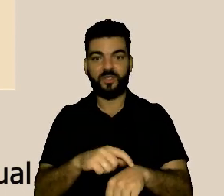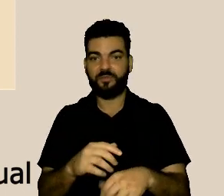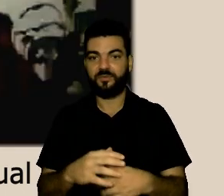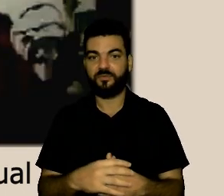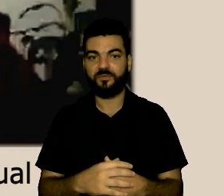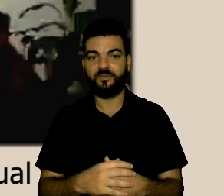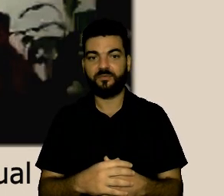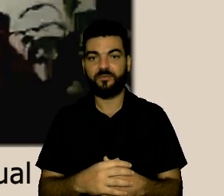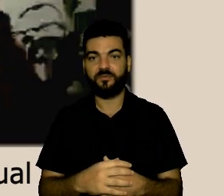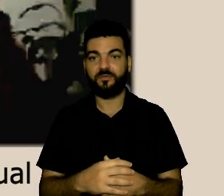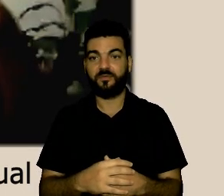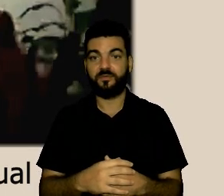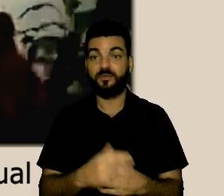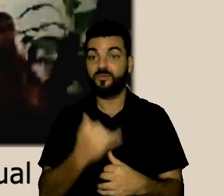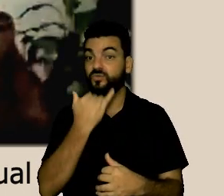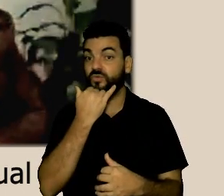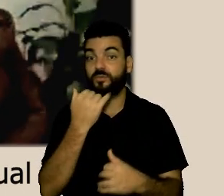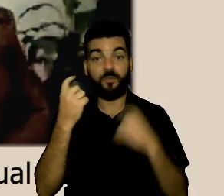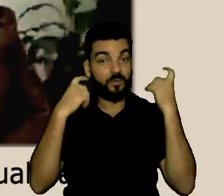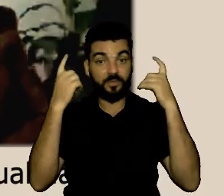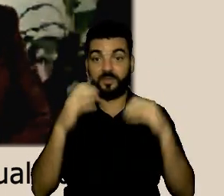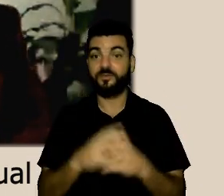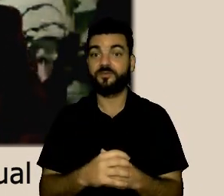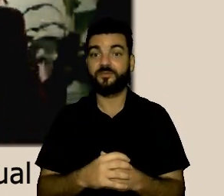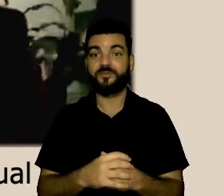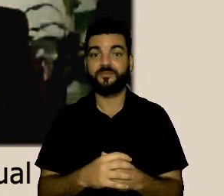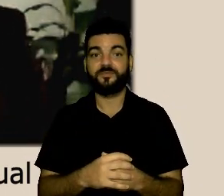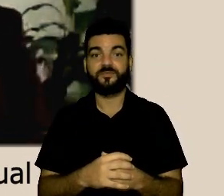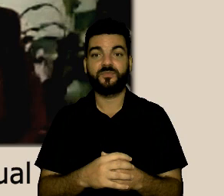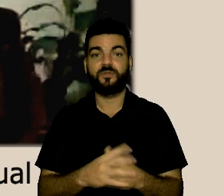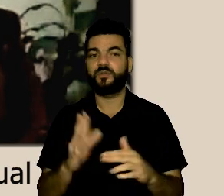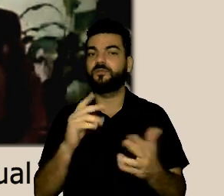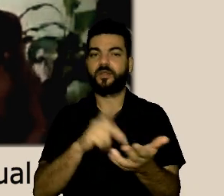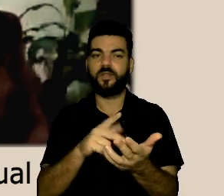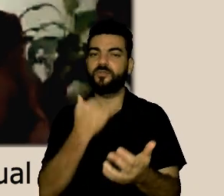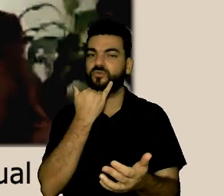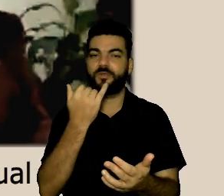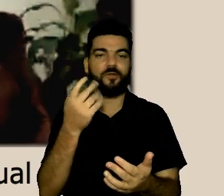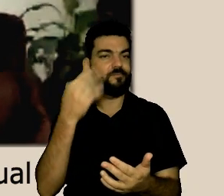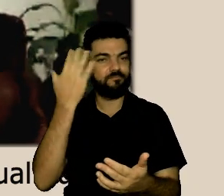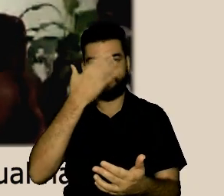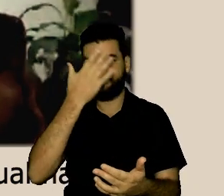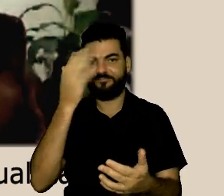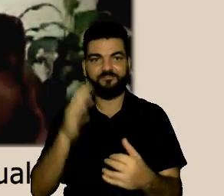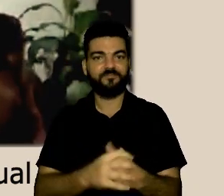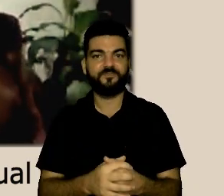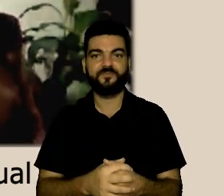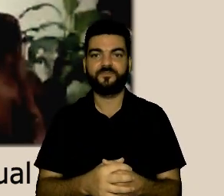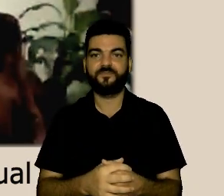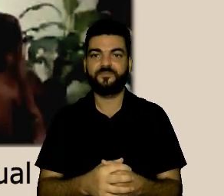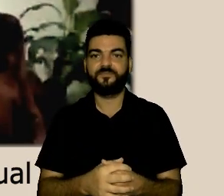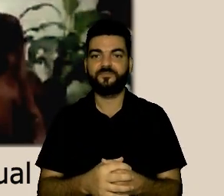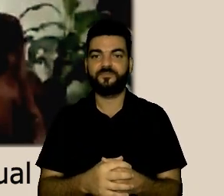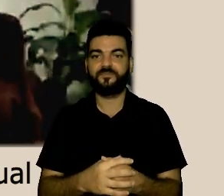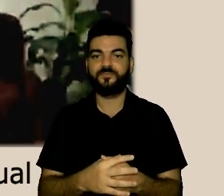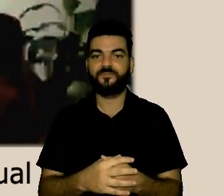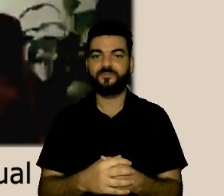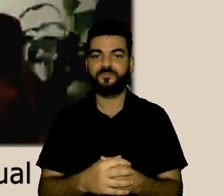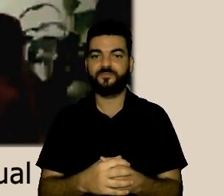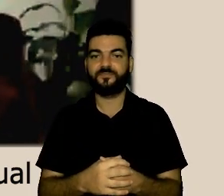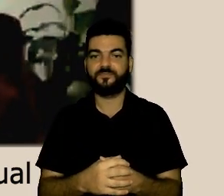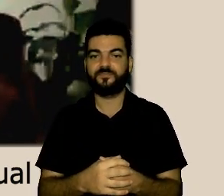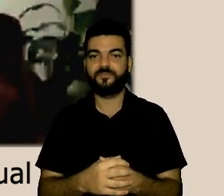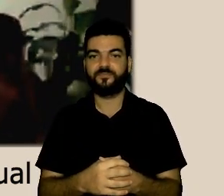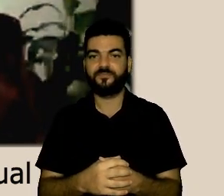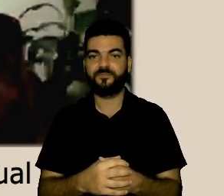pensando a hora de me interromper desculpa doutora peço perdão mas eu vou meter